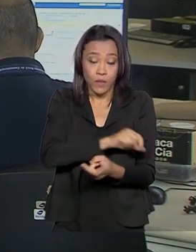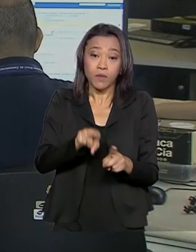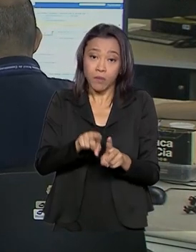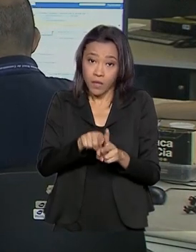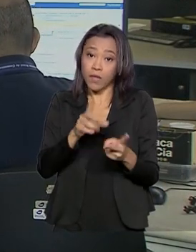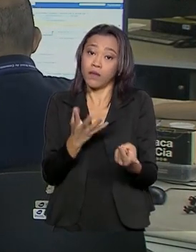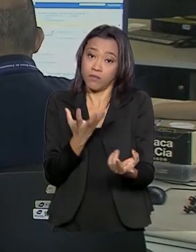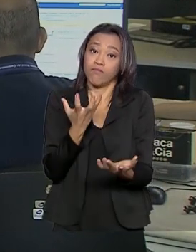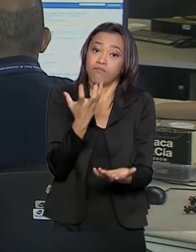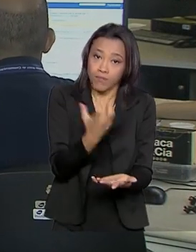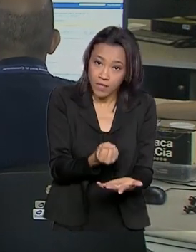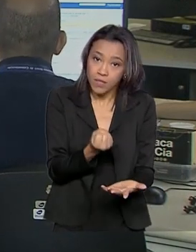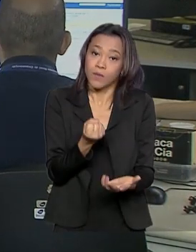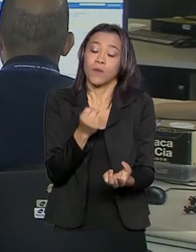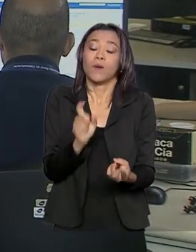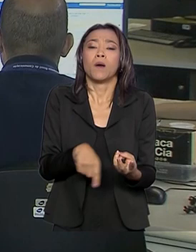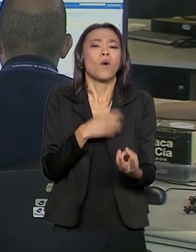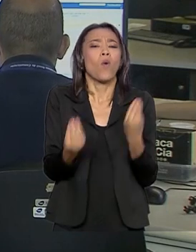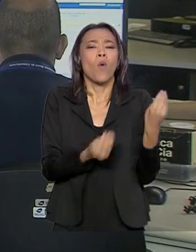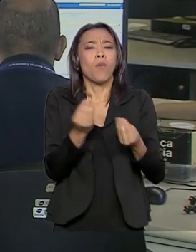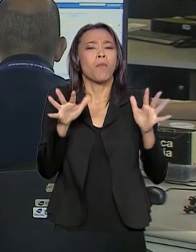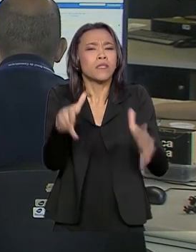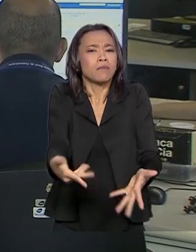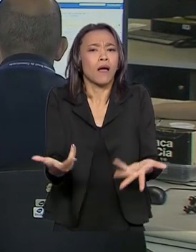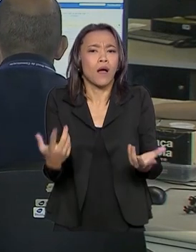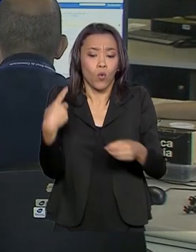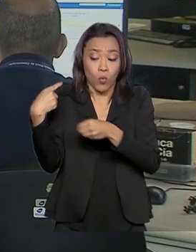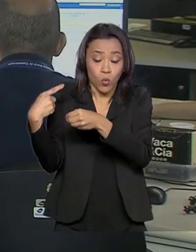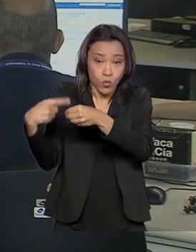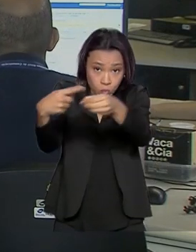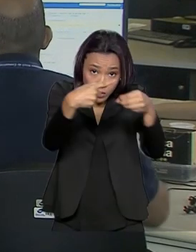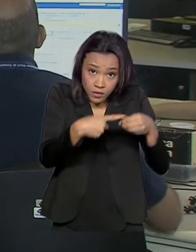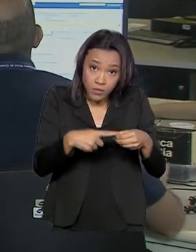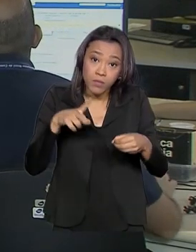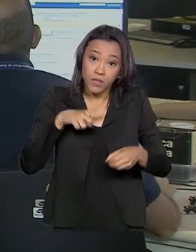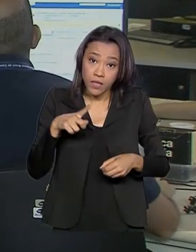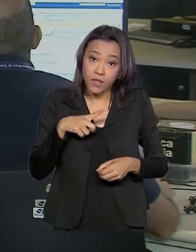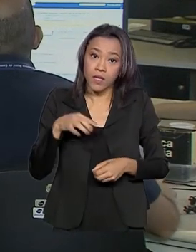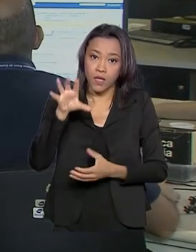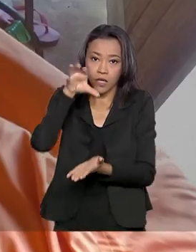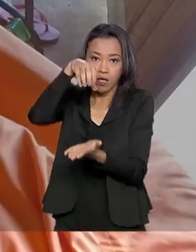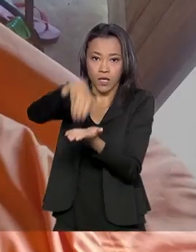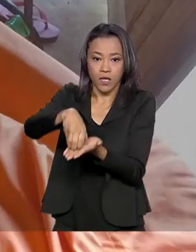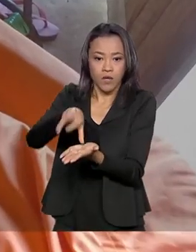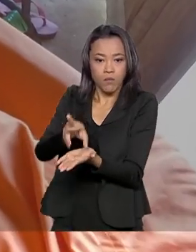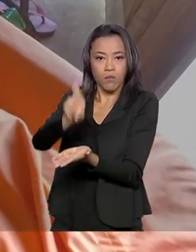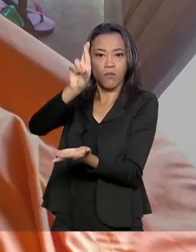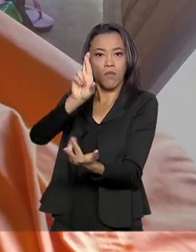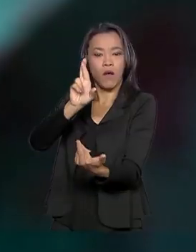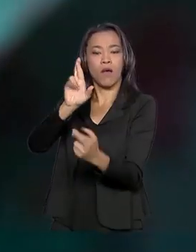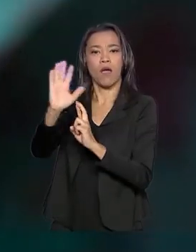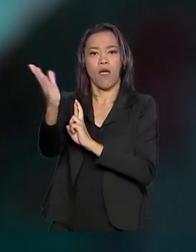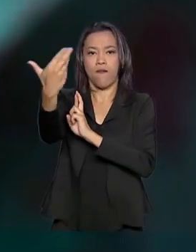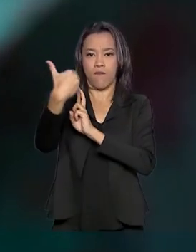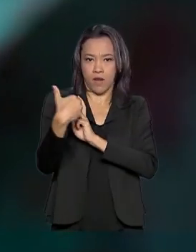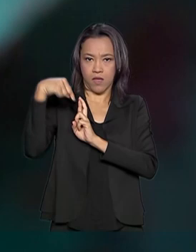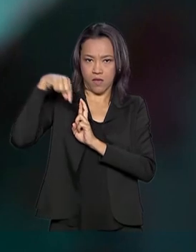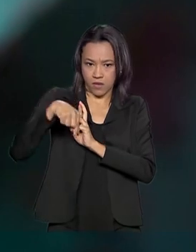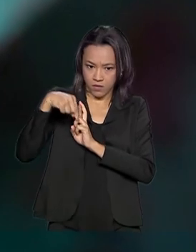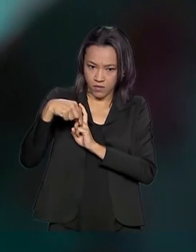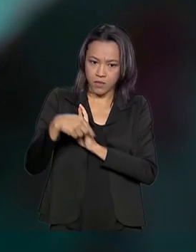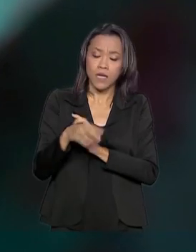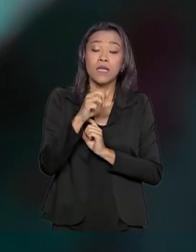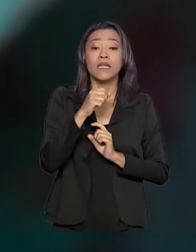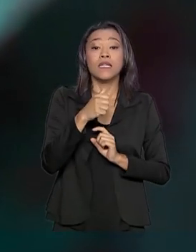integrar o programa. Para participar, o município tem que ter pelo menos um centro de referência de assistência social e no mínimo 140